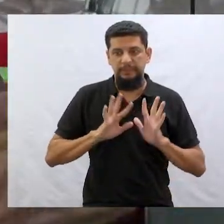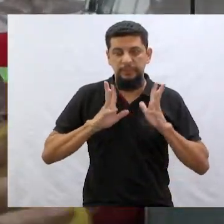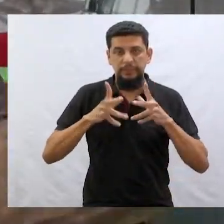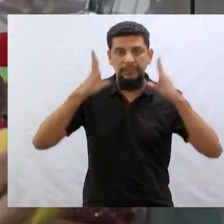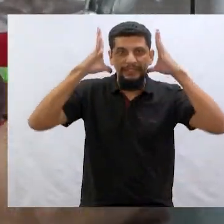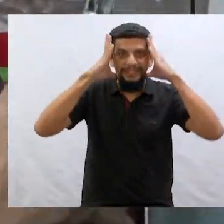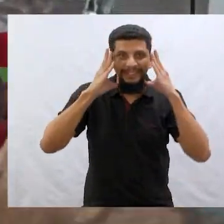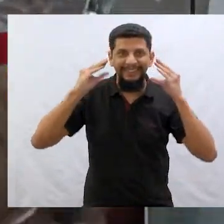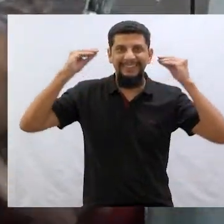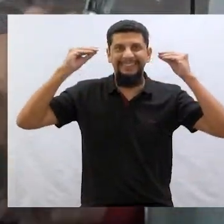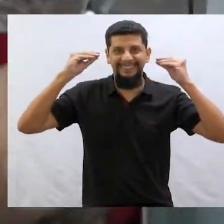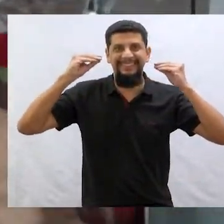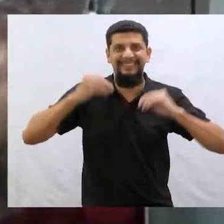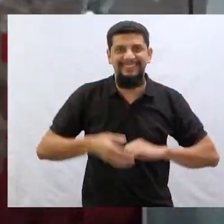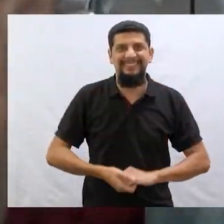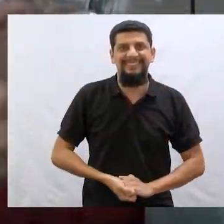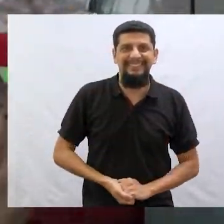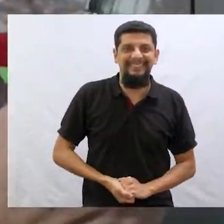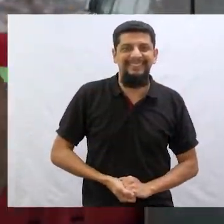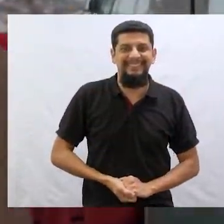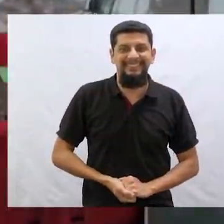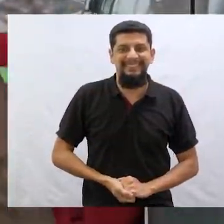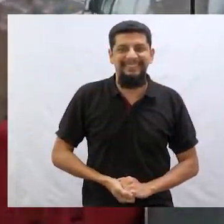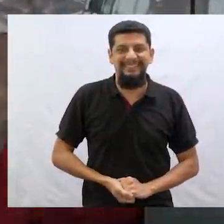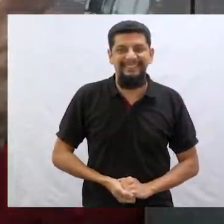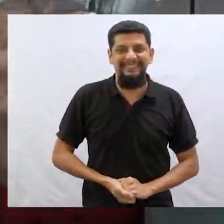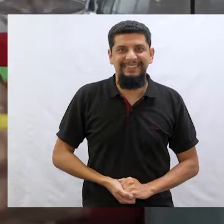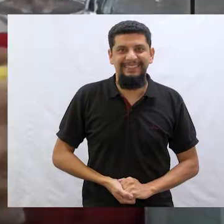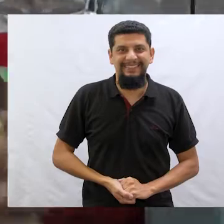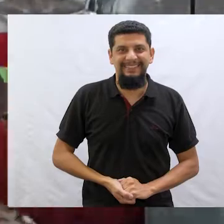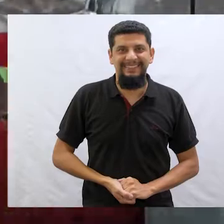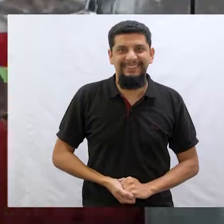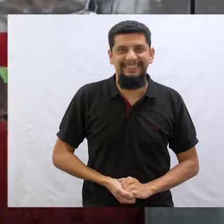Eu perguntava tudo em holandês.